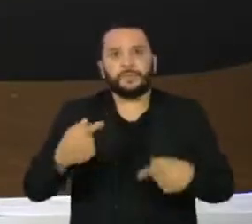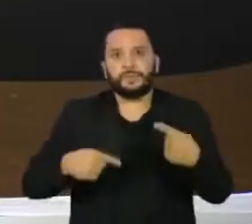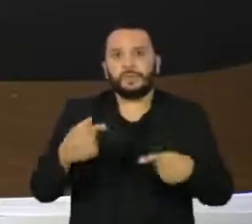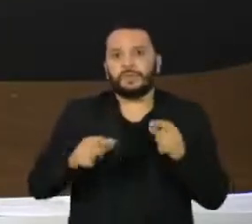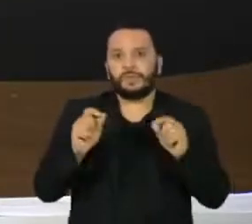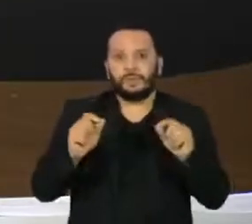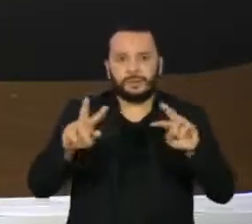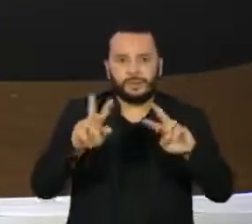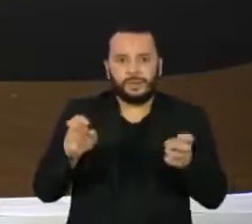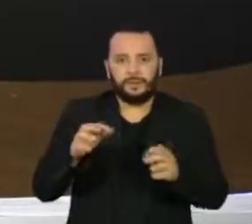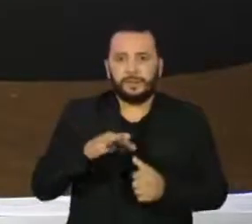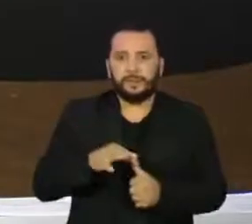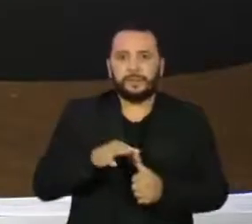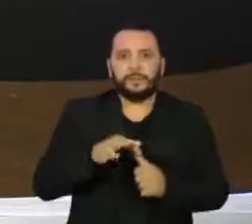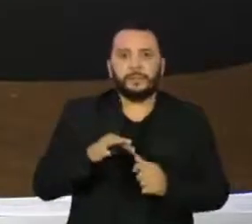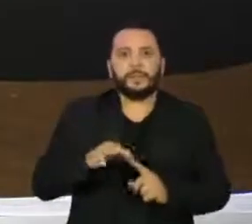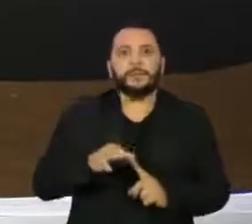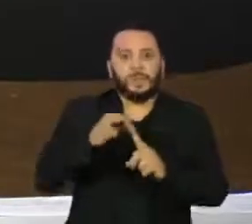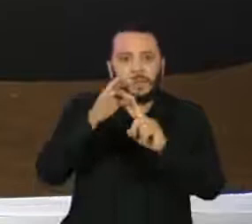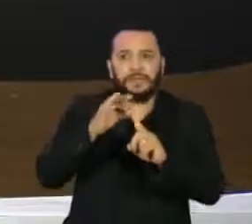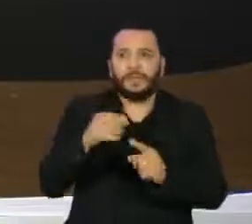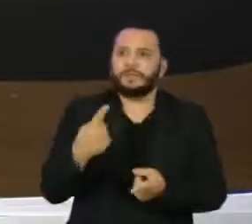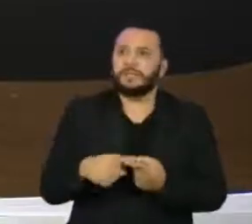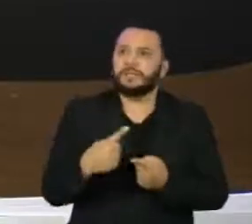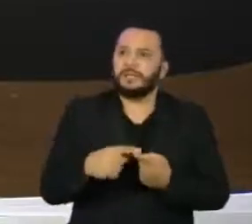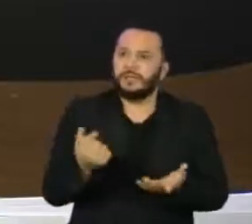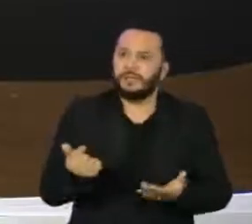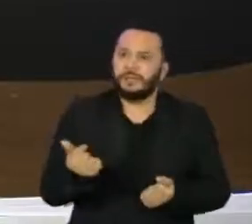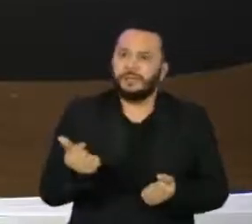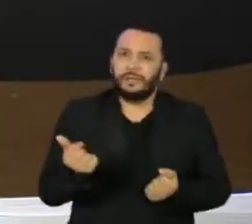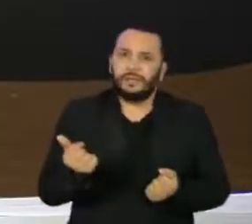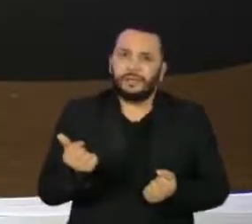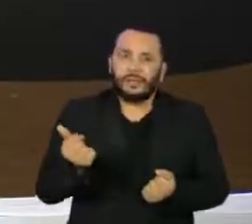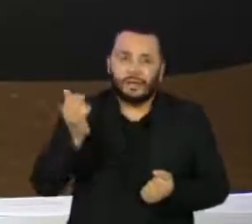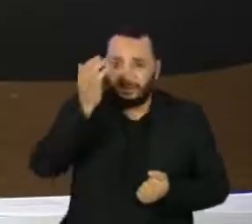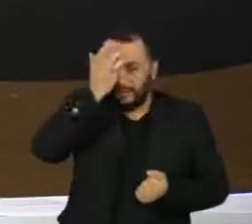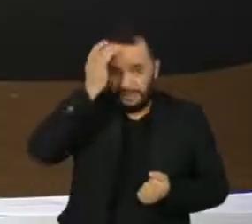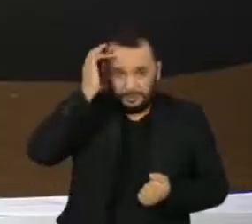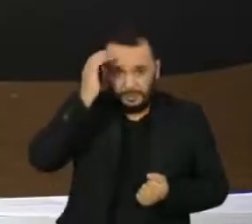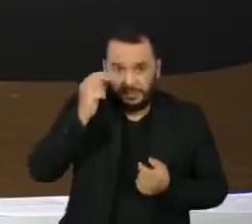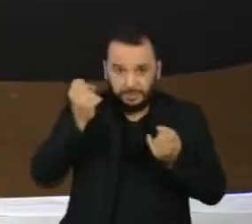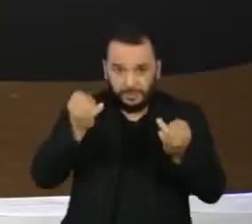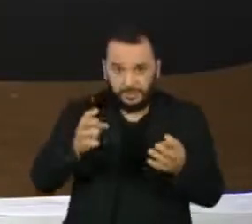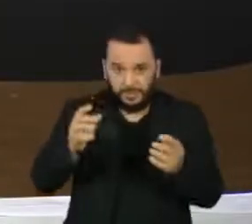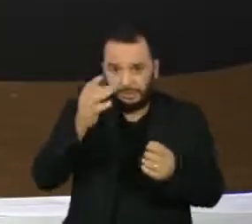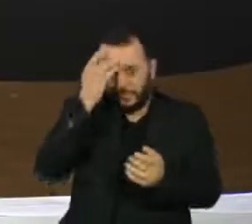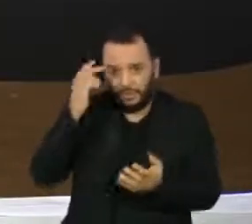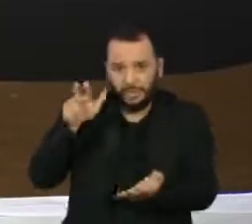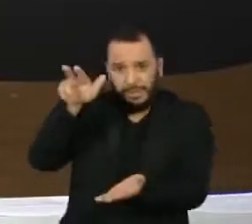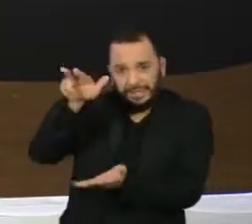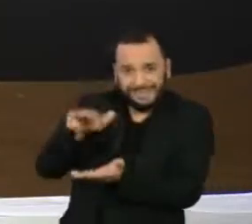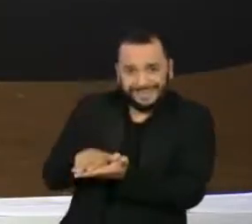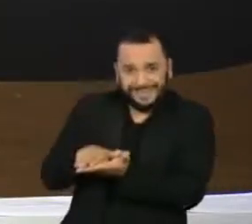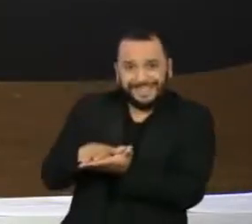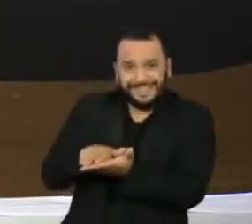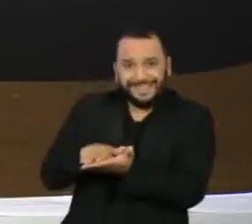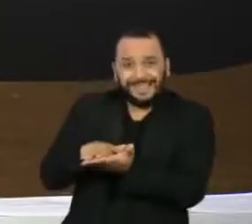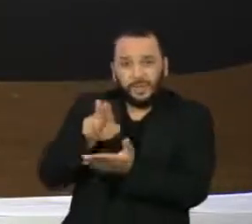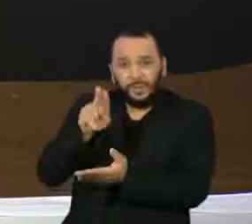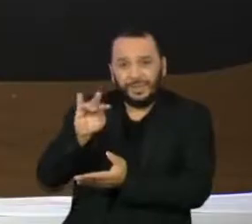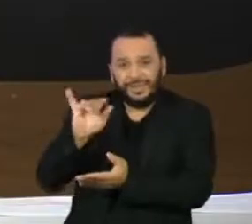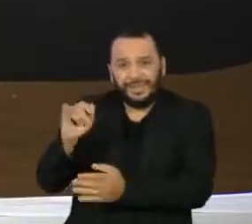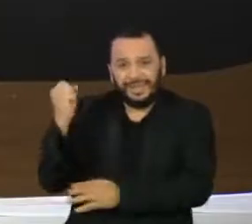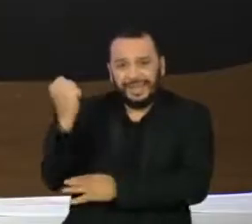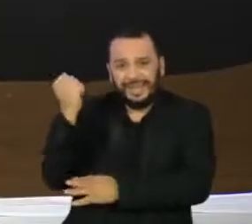prioridades, Pedro, porque tem muita gente perguntando se quem está na UTI em estado grave ou quem teve a